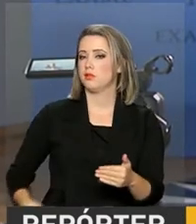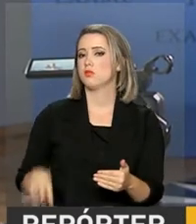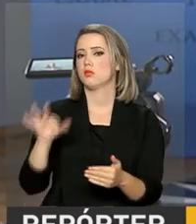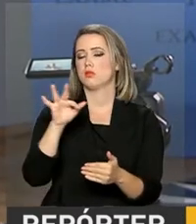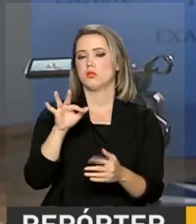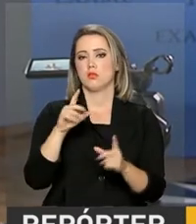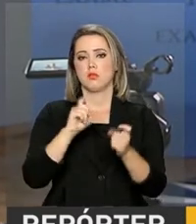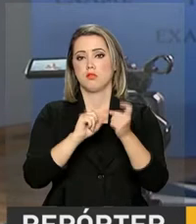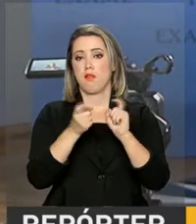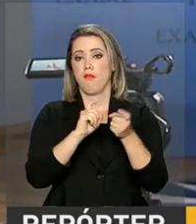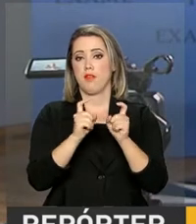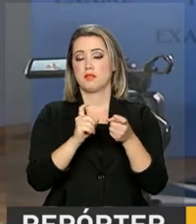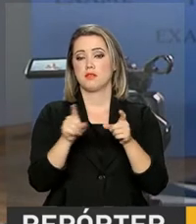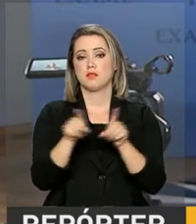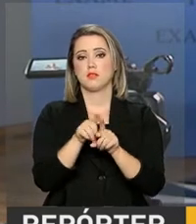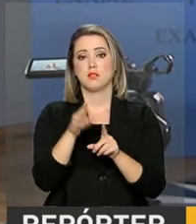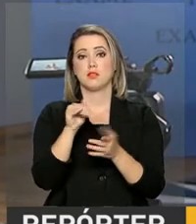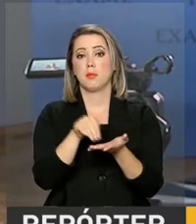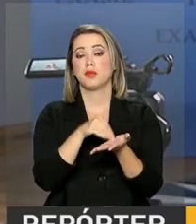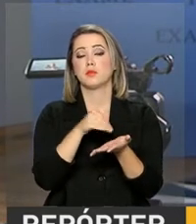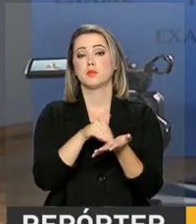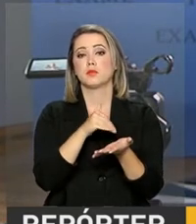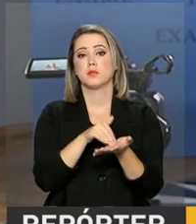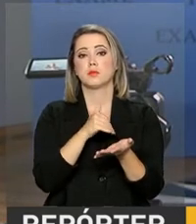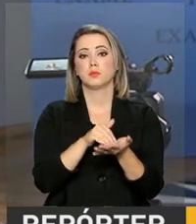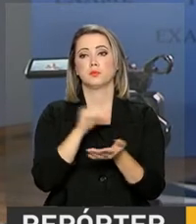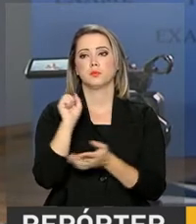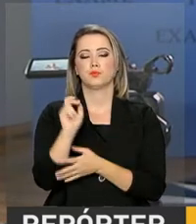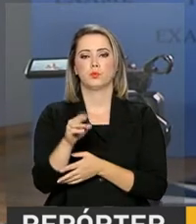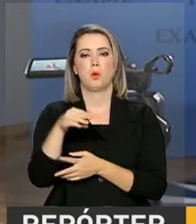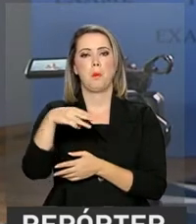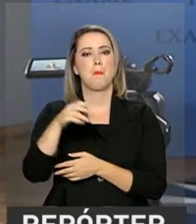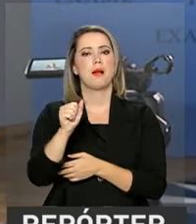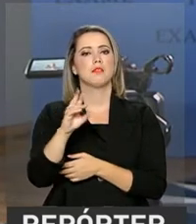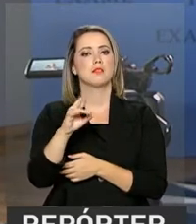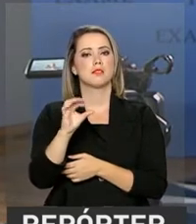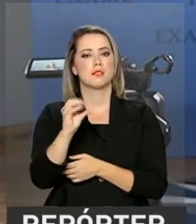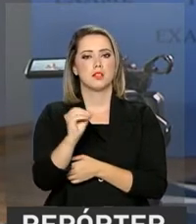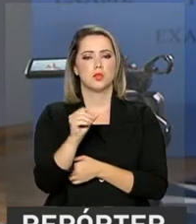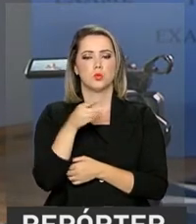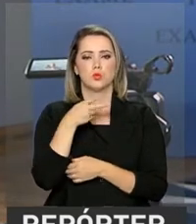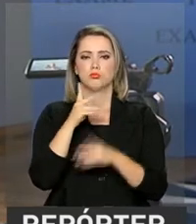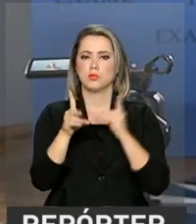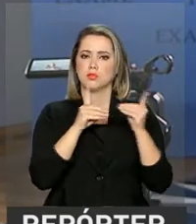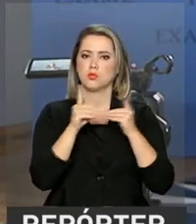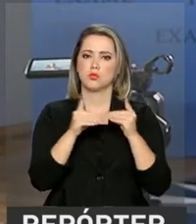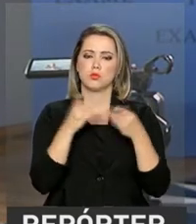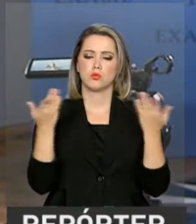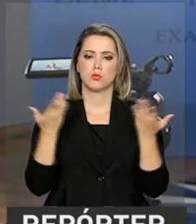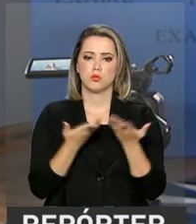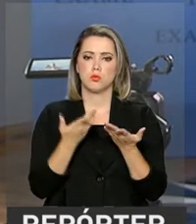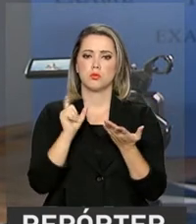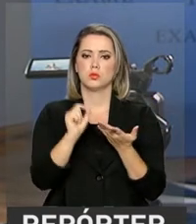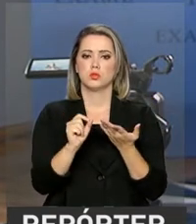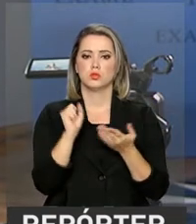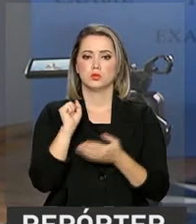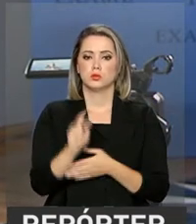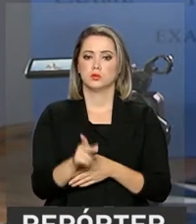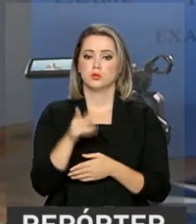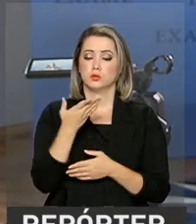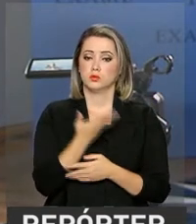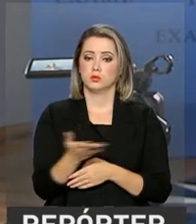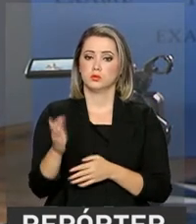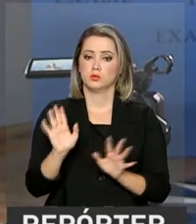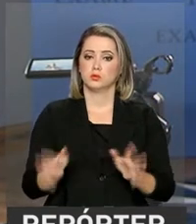Meirelles, e do secretário de Previdência Social do Ministério, Marcelo Caetano, nesse debate sobre a reforma da Previdência, como você falou, que está sendo